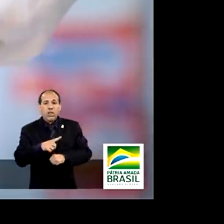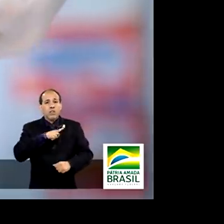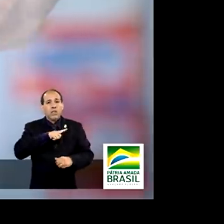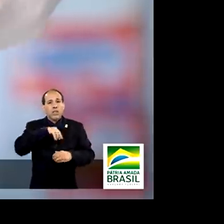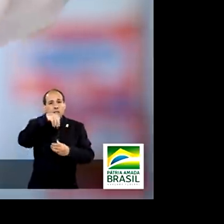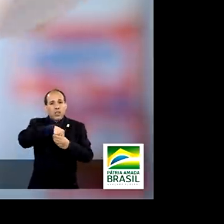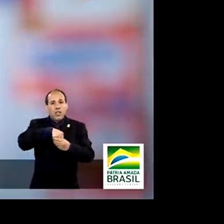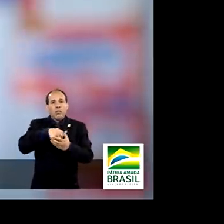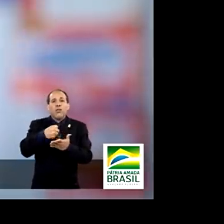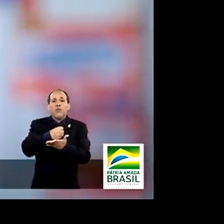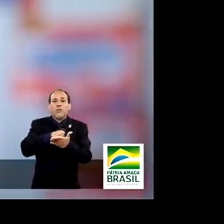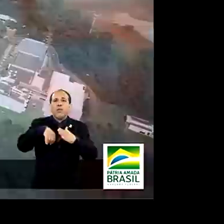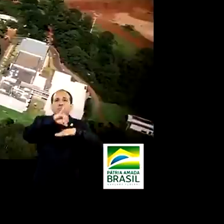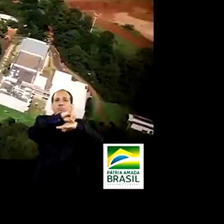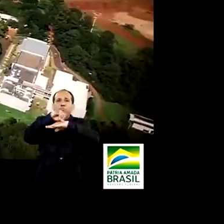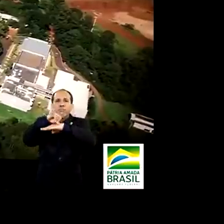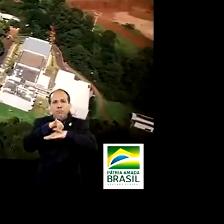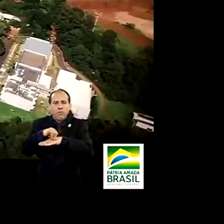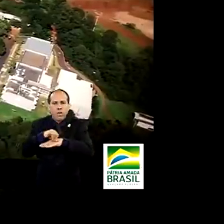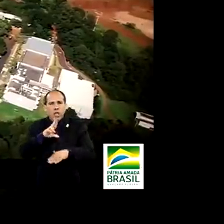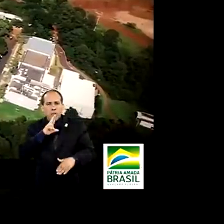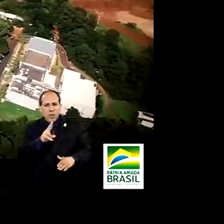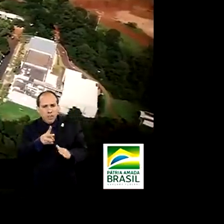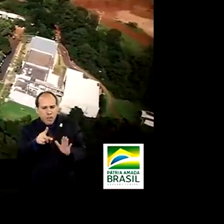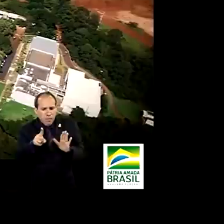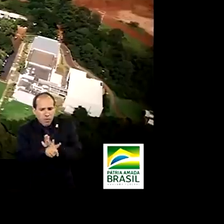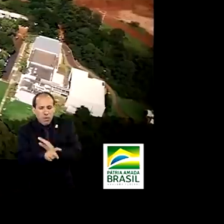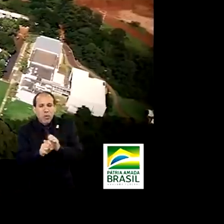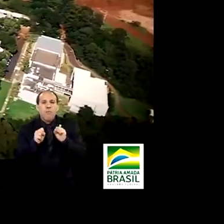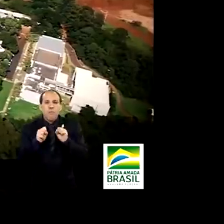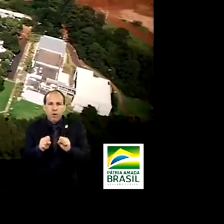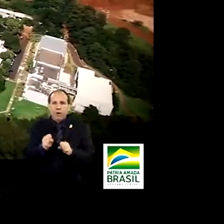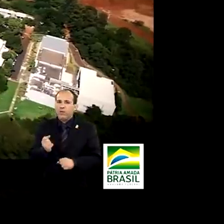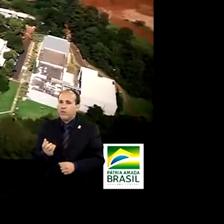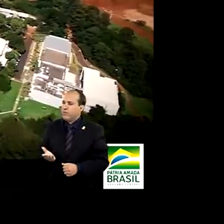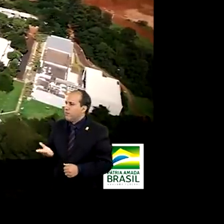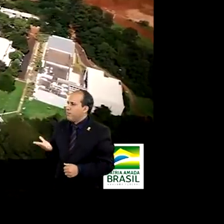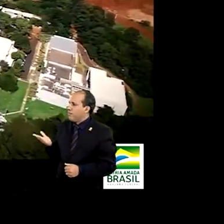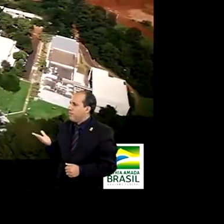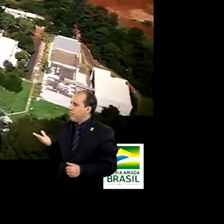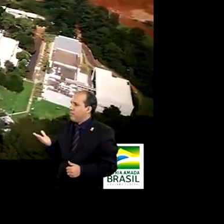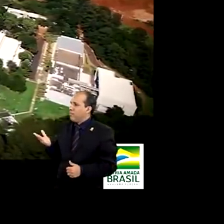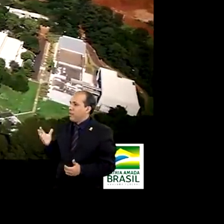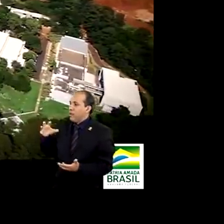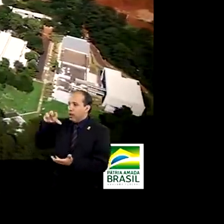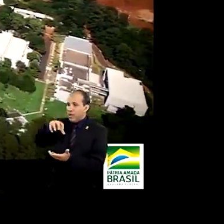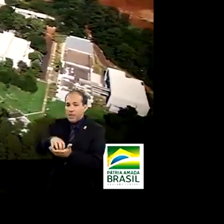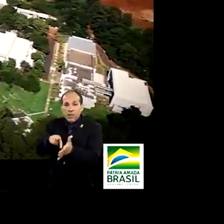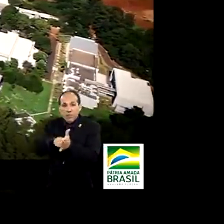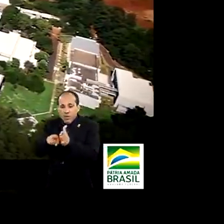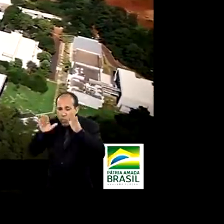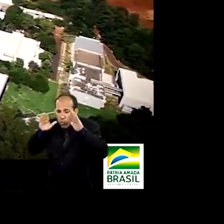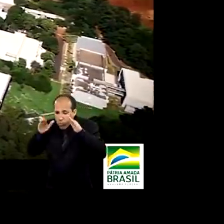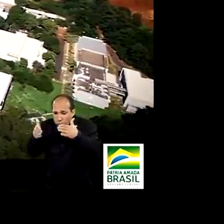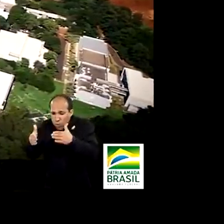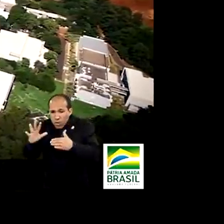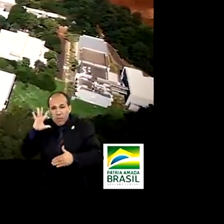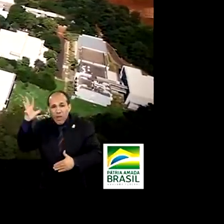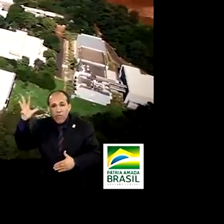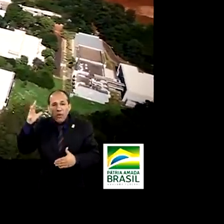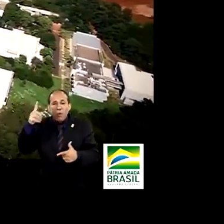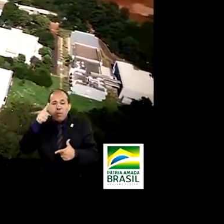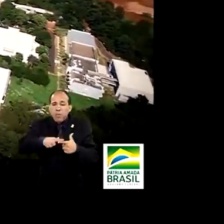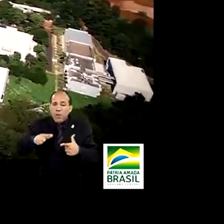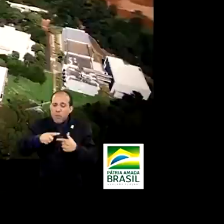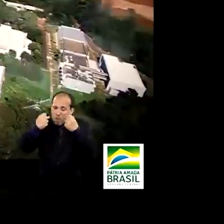prateleiras da farmácia? A resposta para essa pergunta pode estar aqui. Um centro de pesquisa direcionado para solucionar